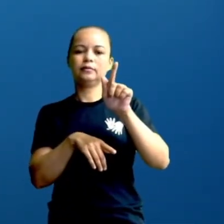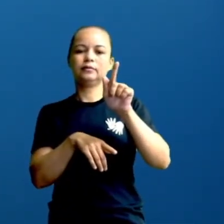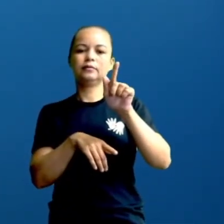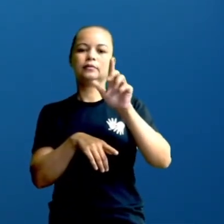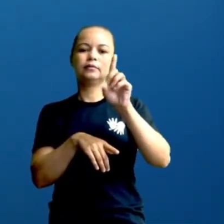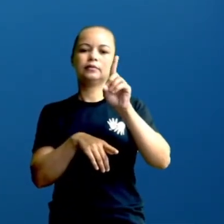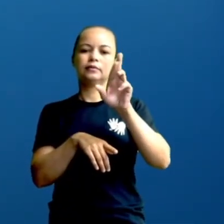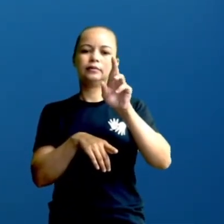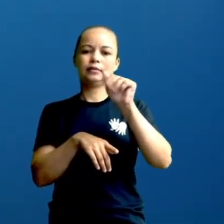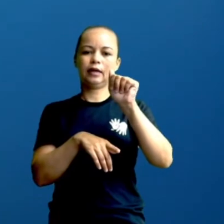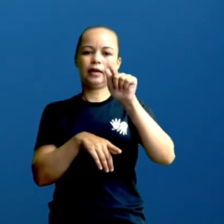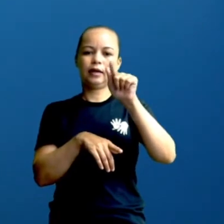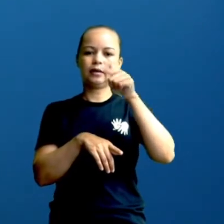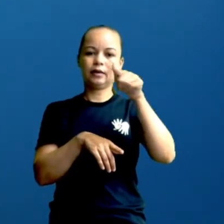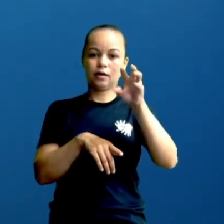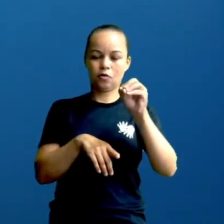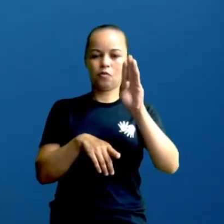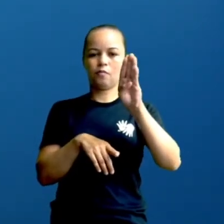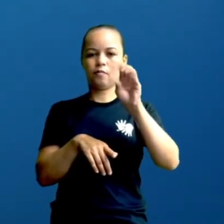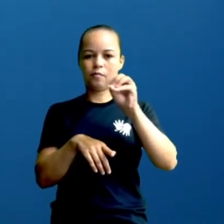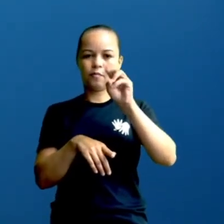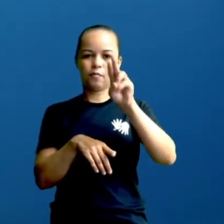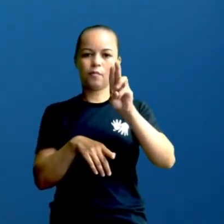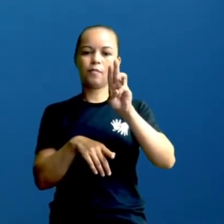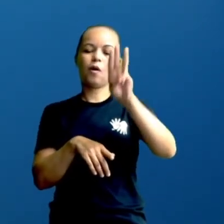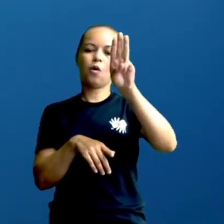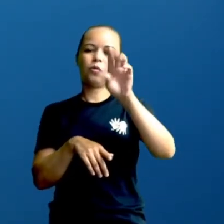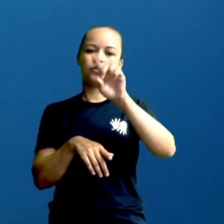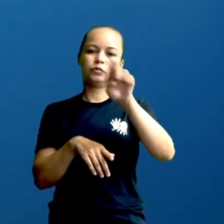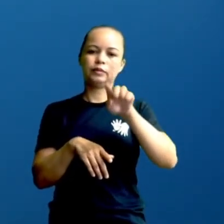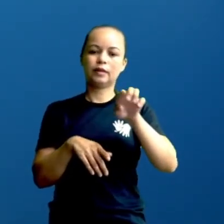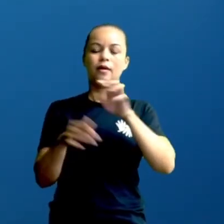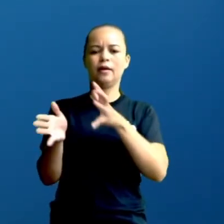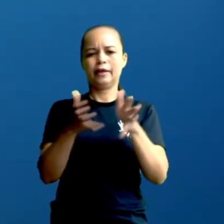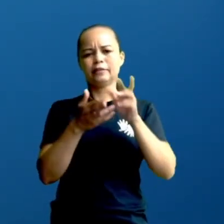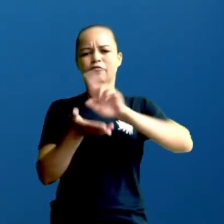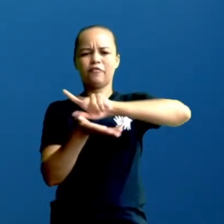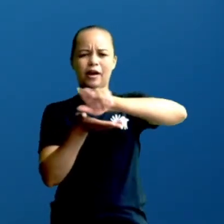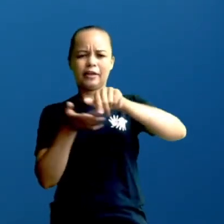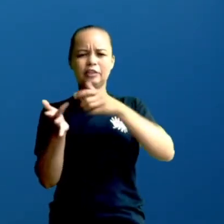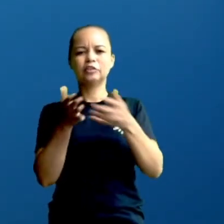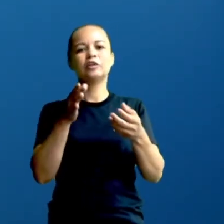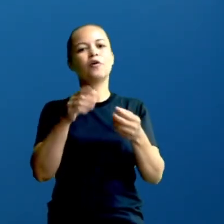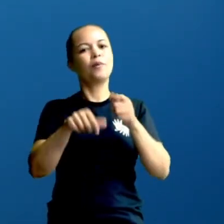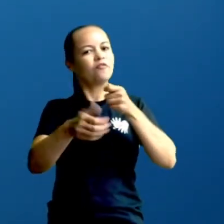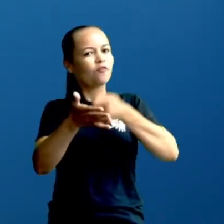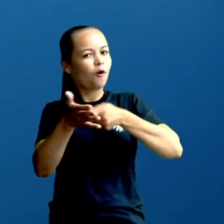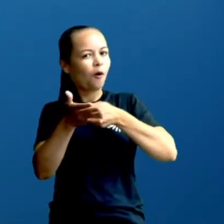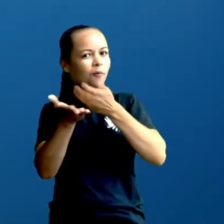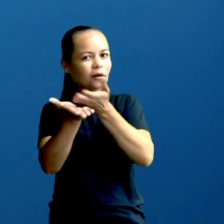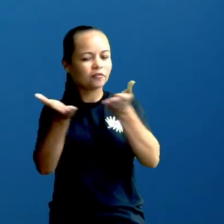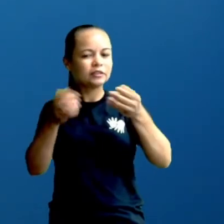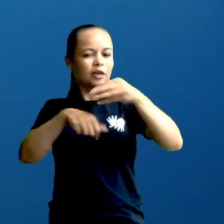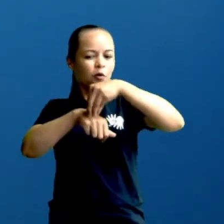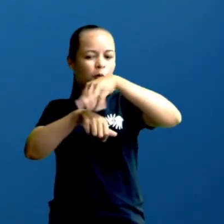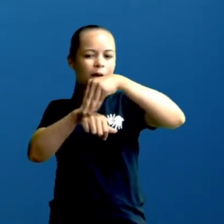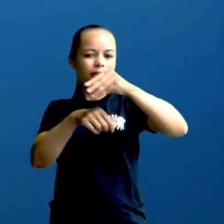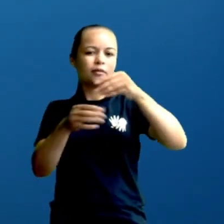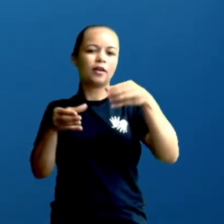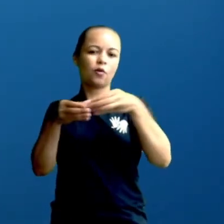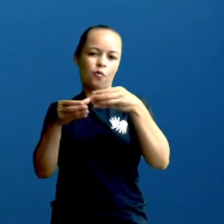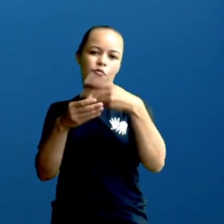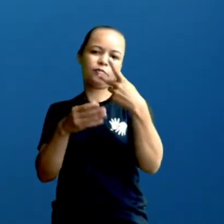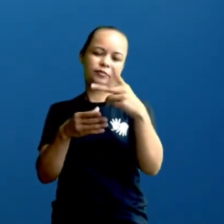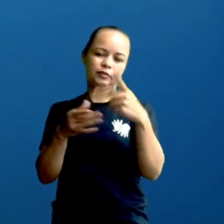compartilha. Vou cobrar, tá certo? Não deixem de fazer essa brincadeira e compartilha com a turma